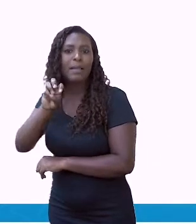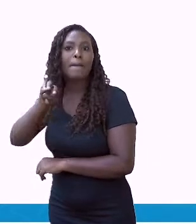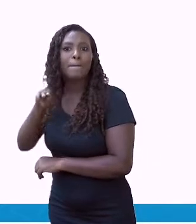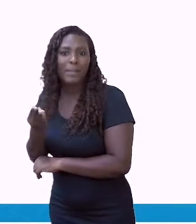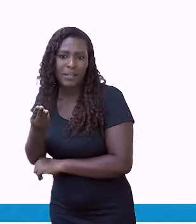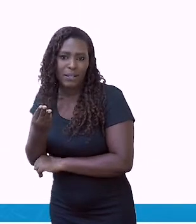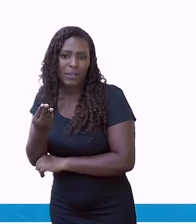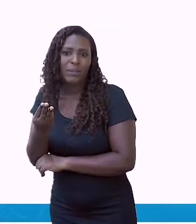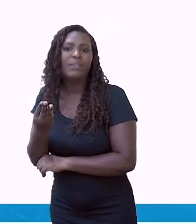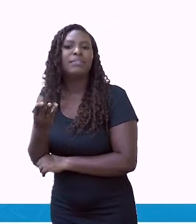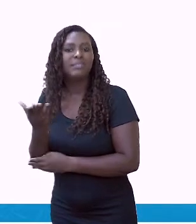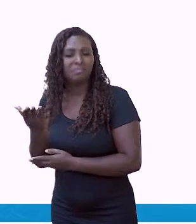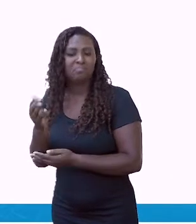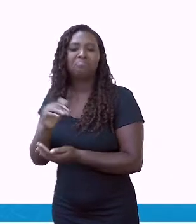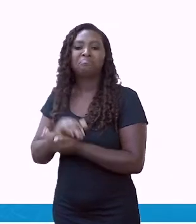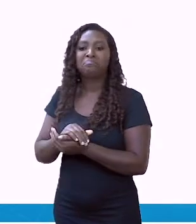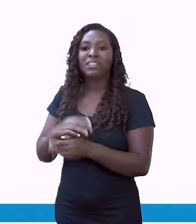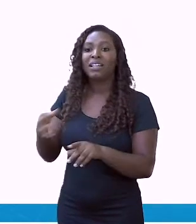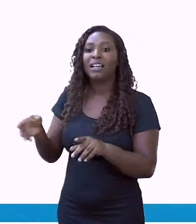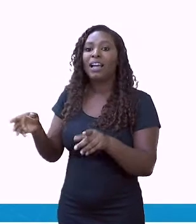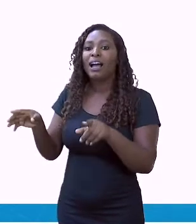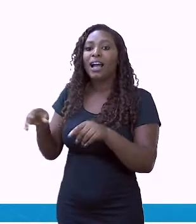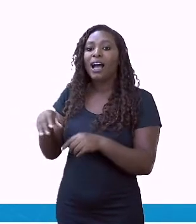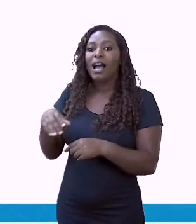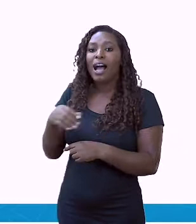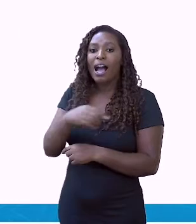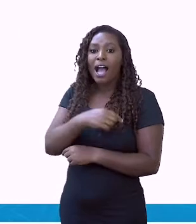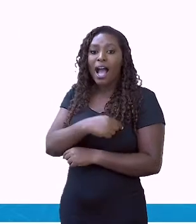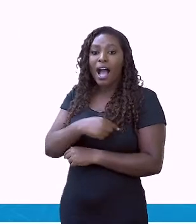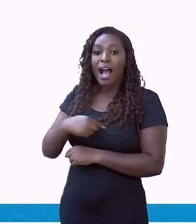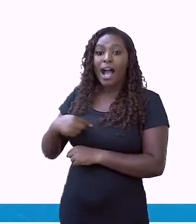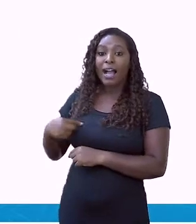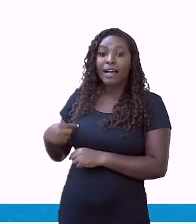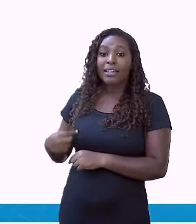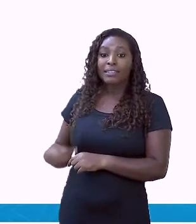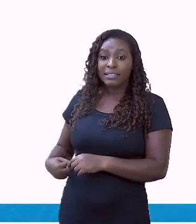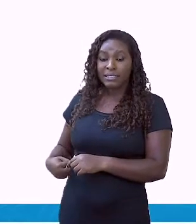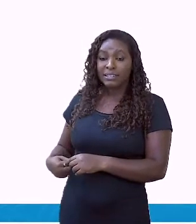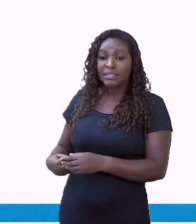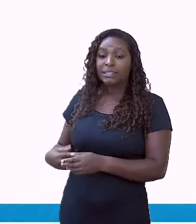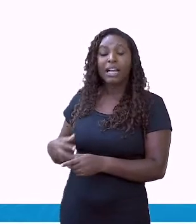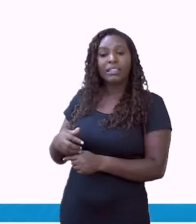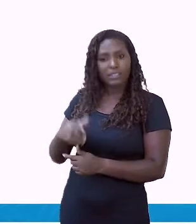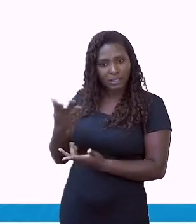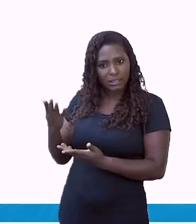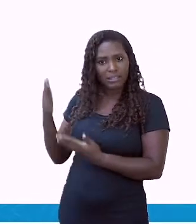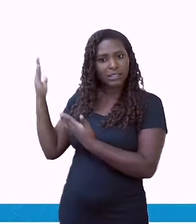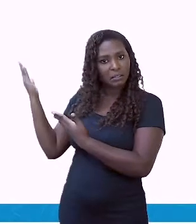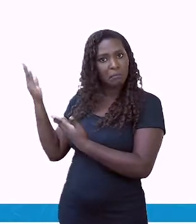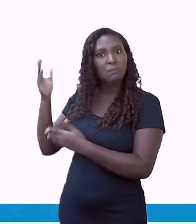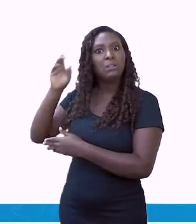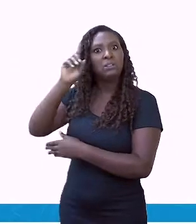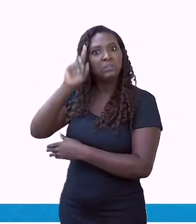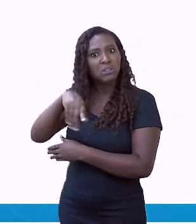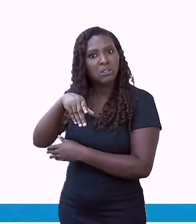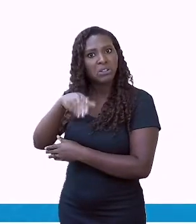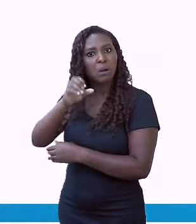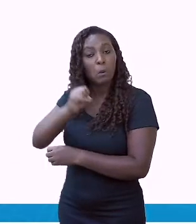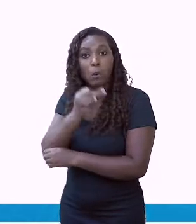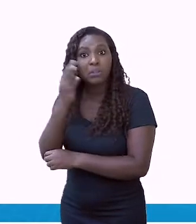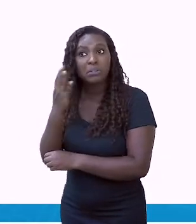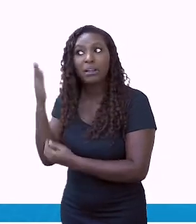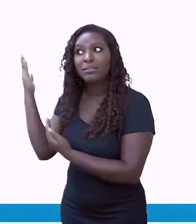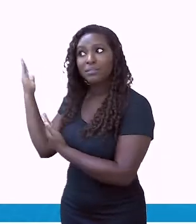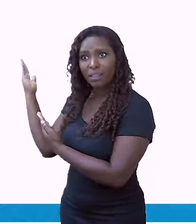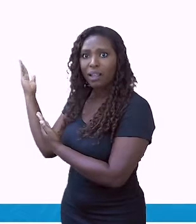bilhão 354 milhões. Eu acredito que nos próximos 10, 15